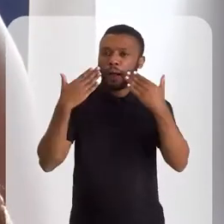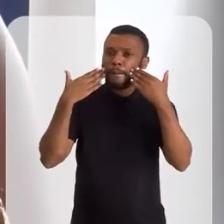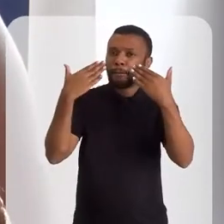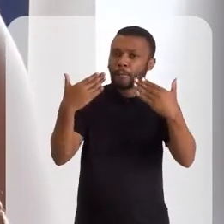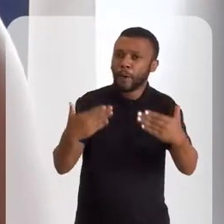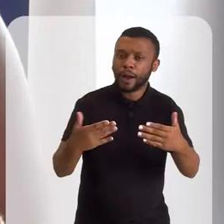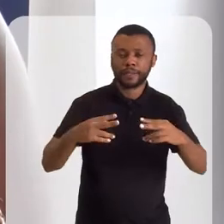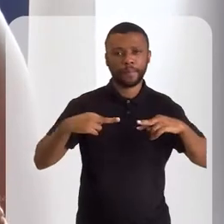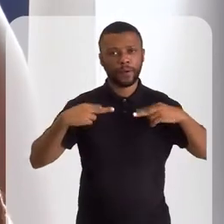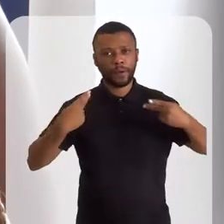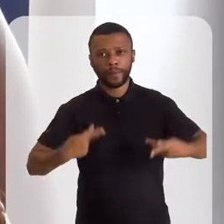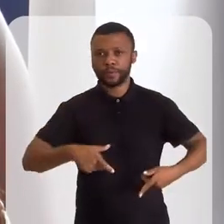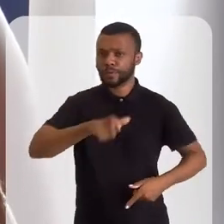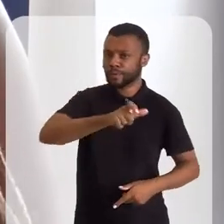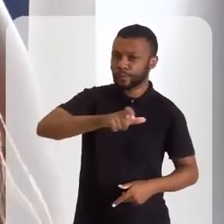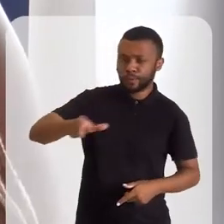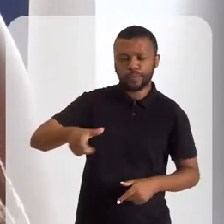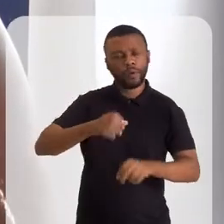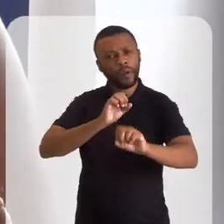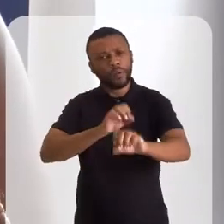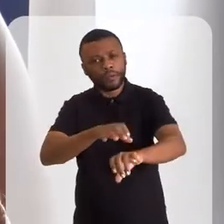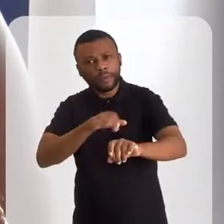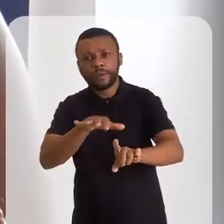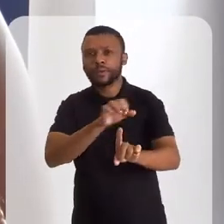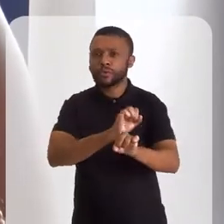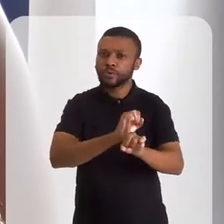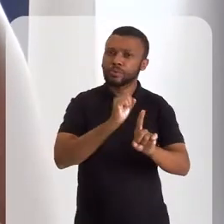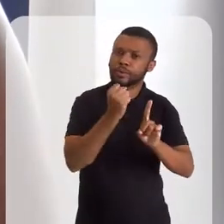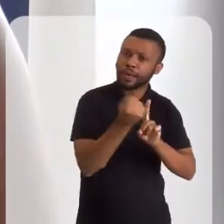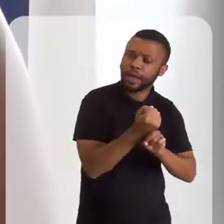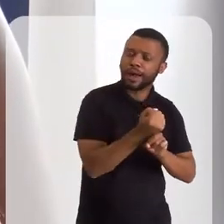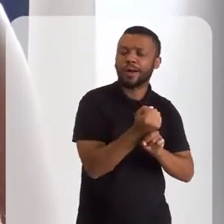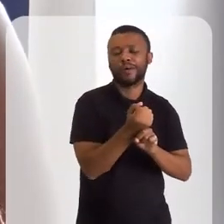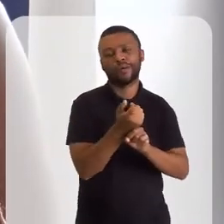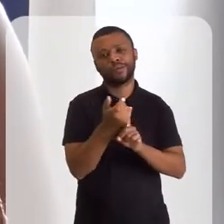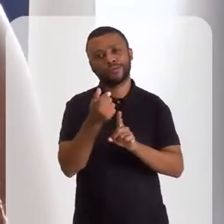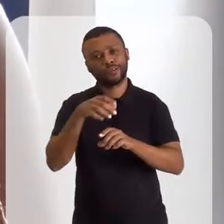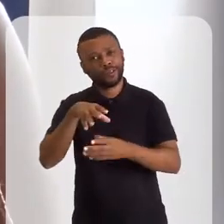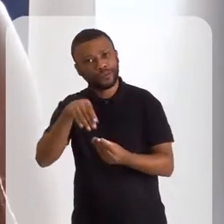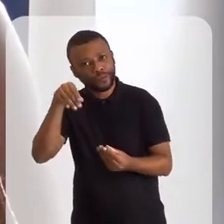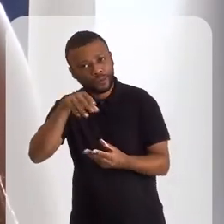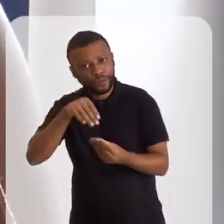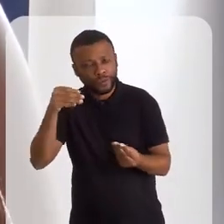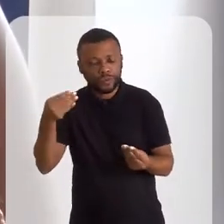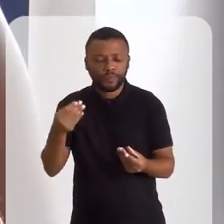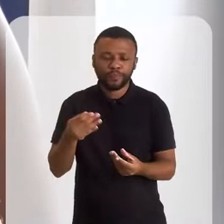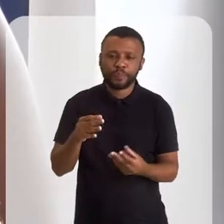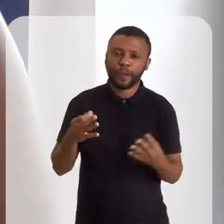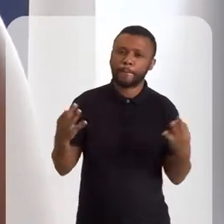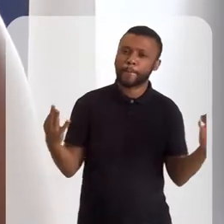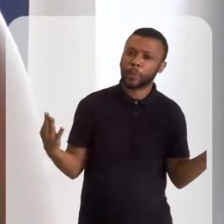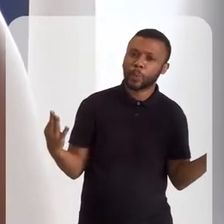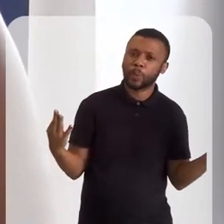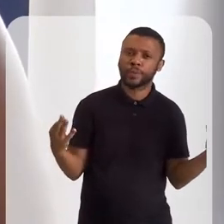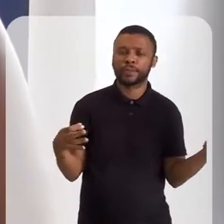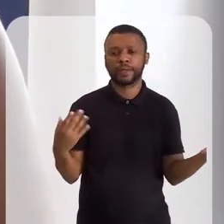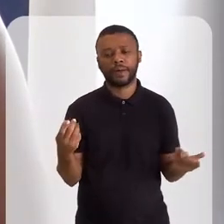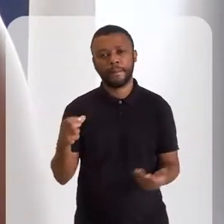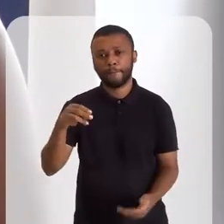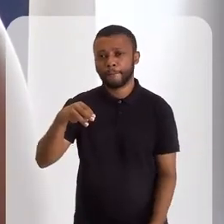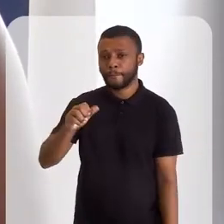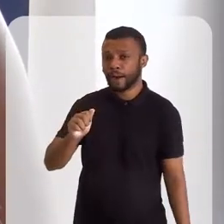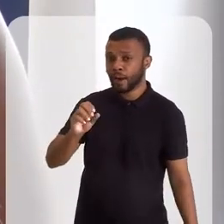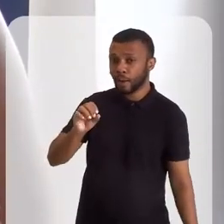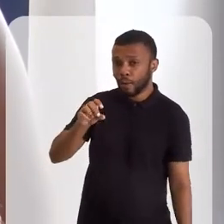a humanidade e traz todos os ensinamentos sociais e espirituais. Então que veio Buda, Maomé, Jesus Cristo, Mohammed.